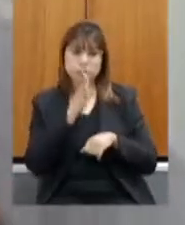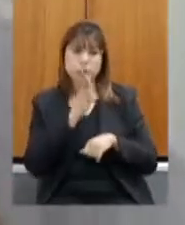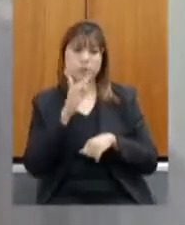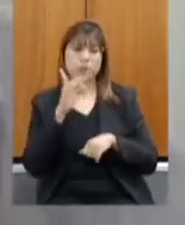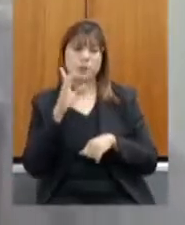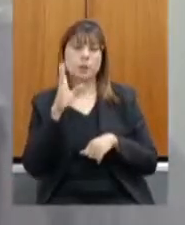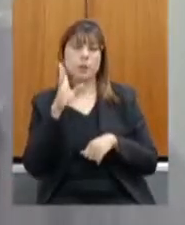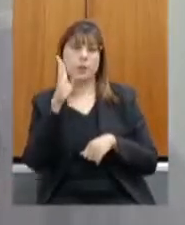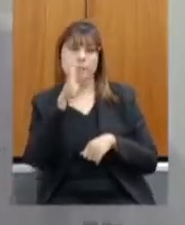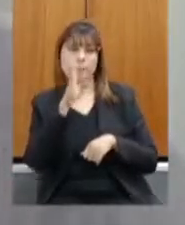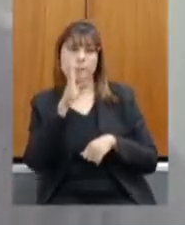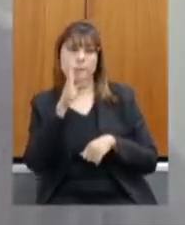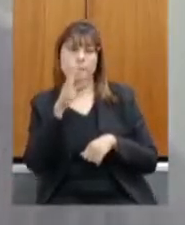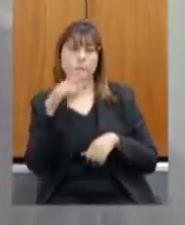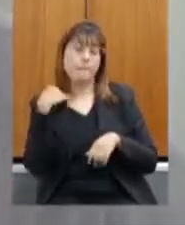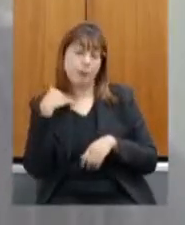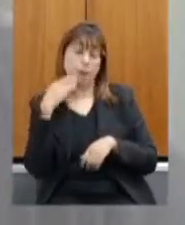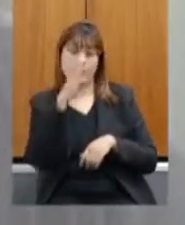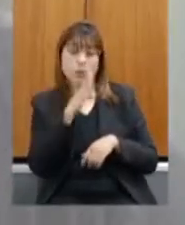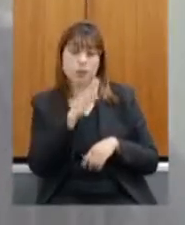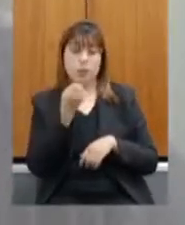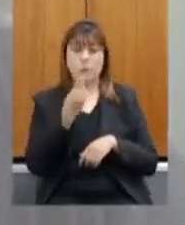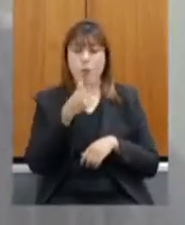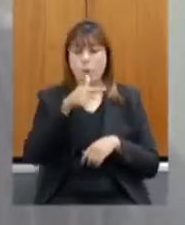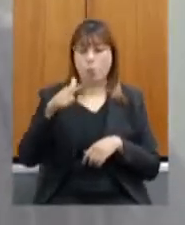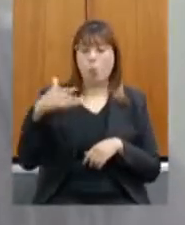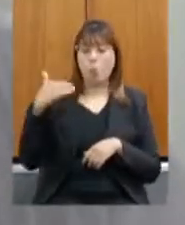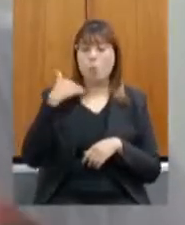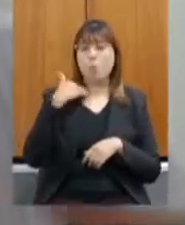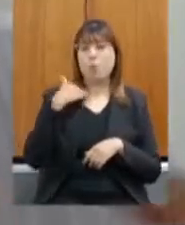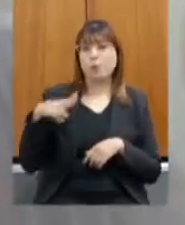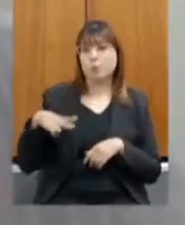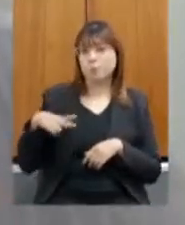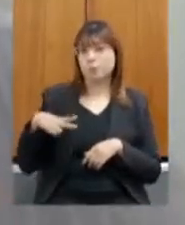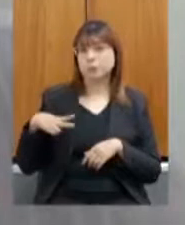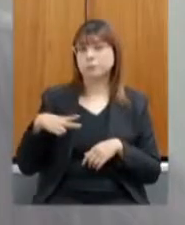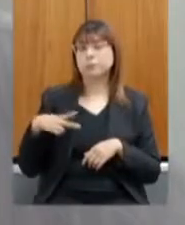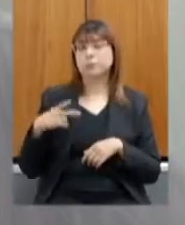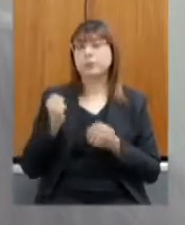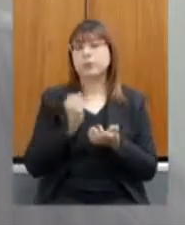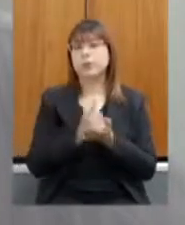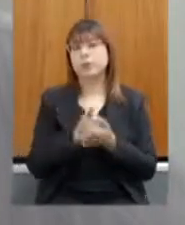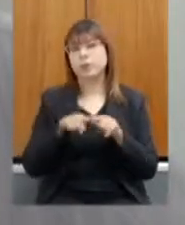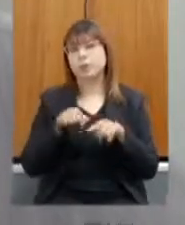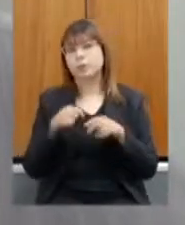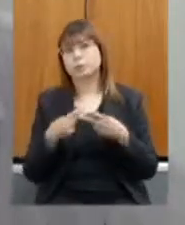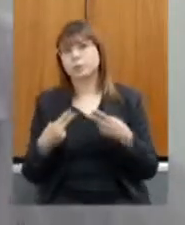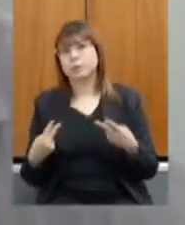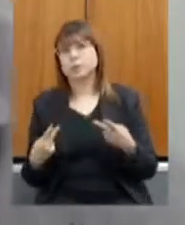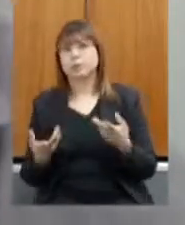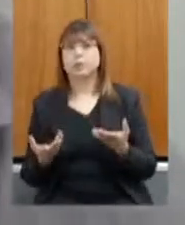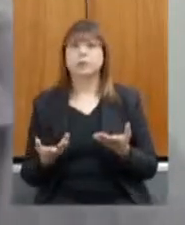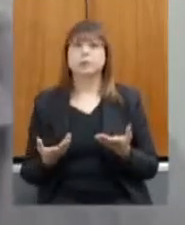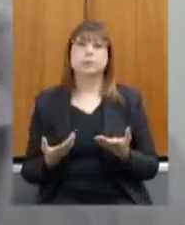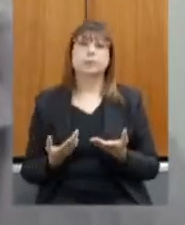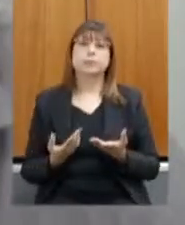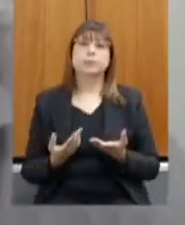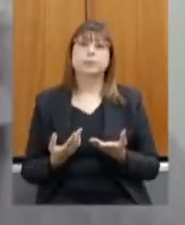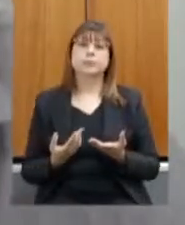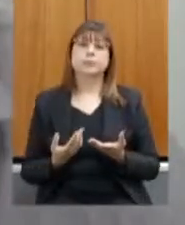particulares para compra de equipamentos compra de de